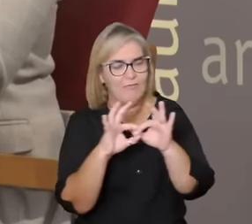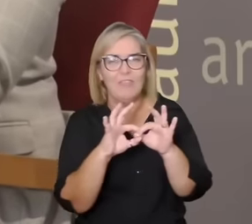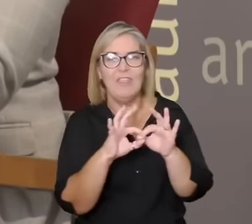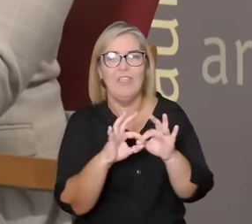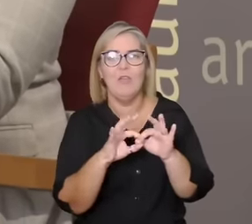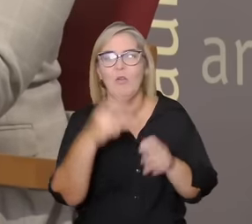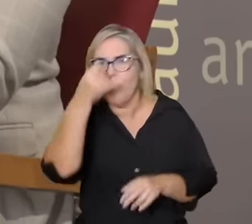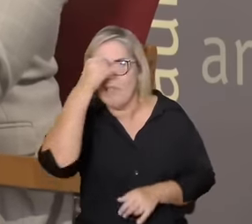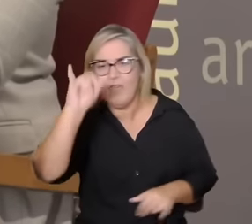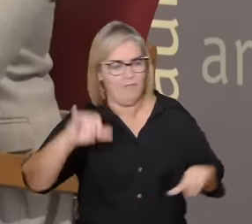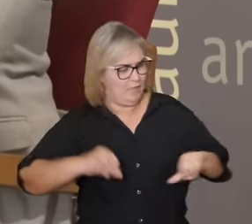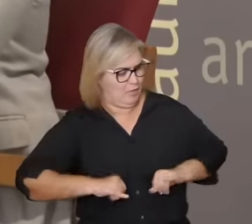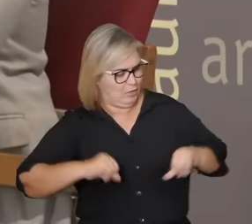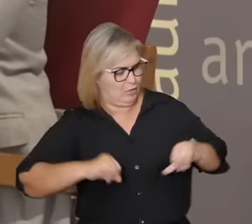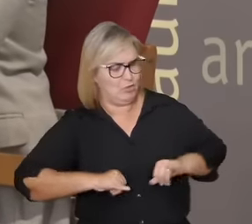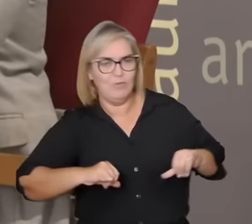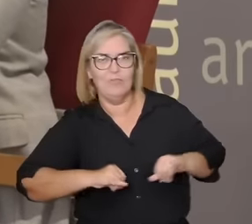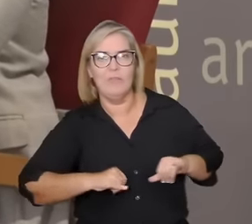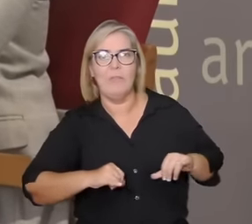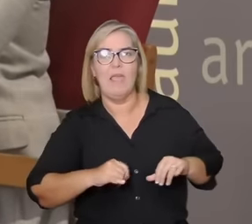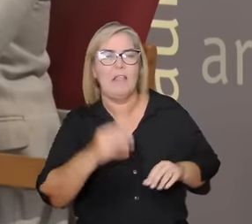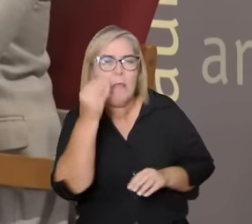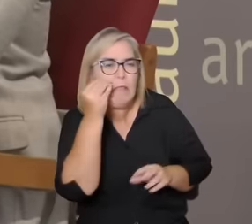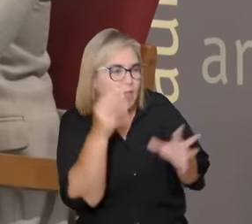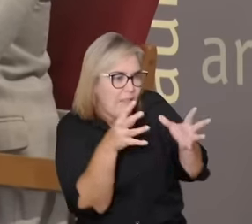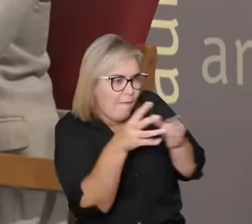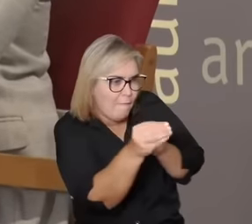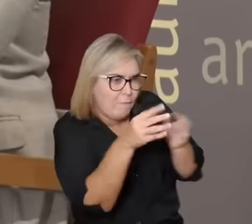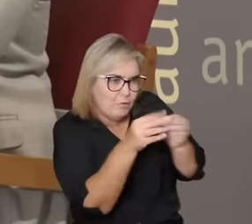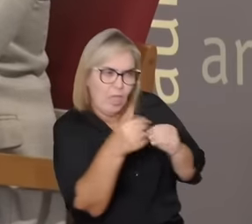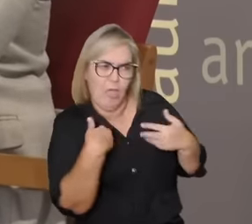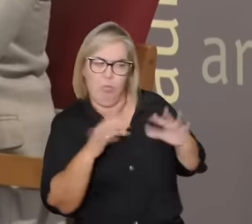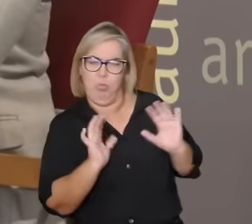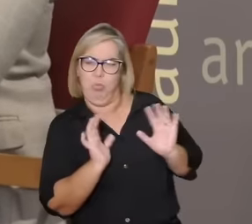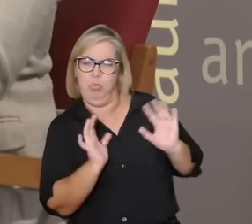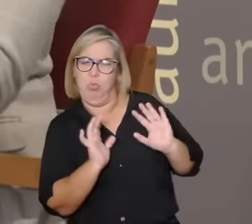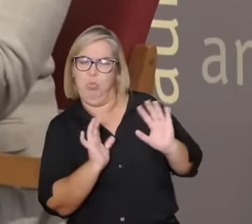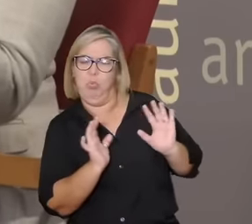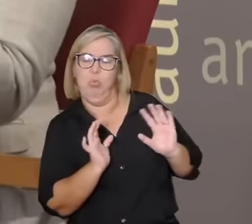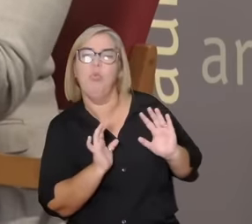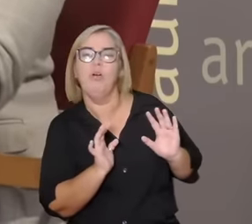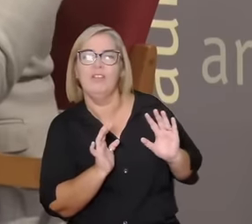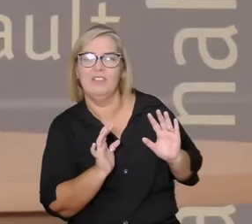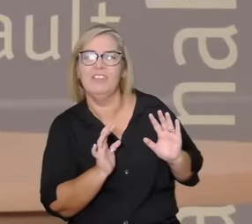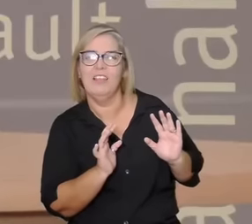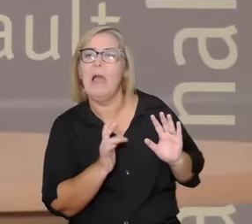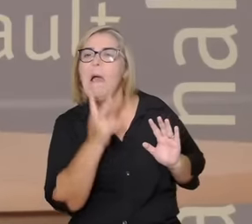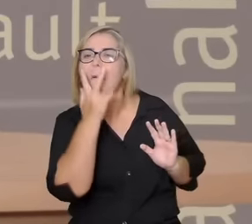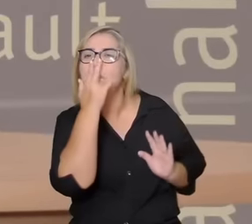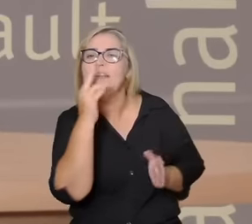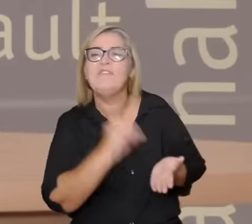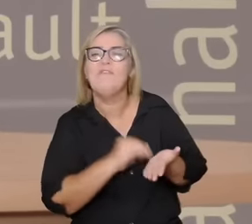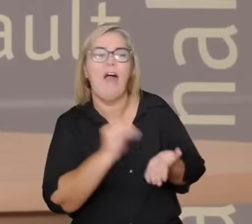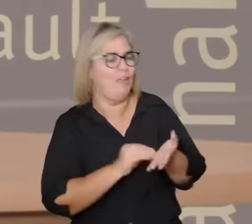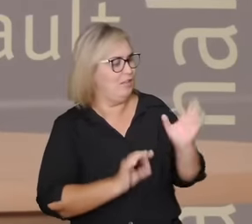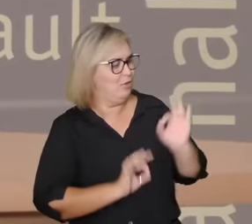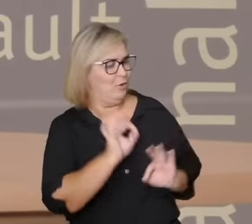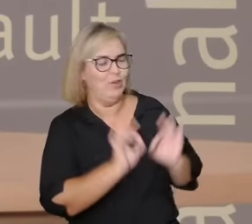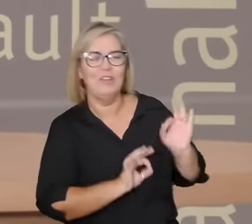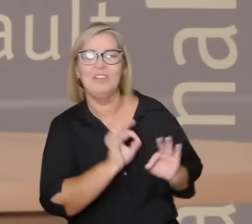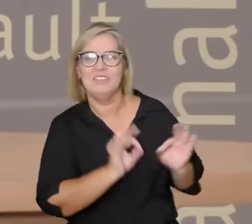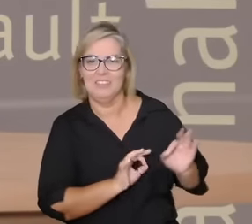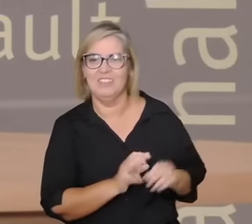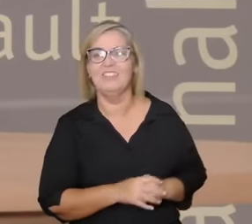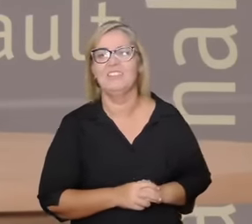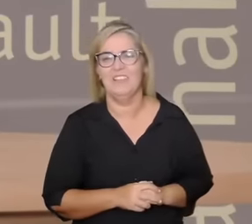sofrimento ou tentar escapar de alguma coisa tem a ver com uma desorganização também que